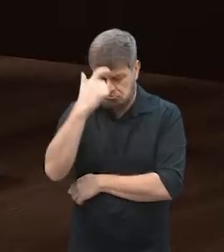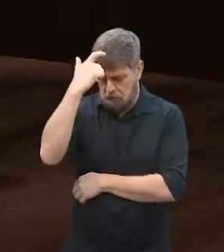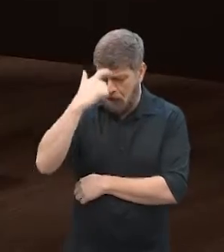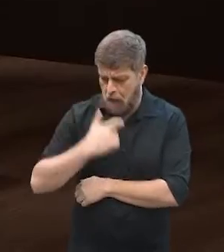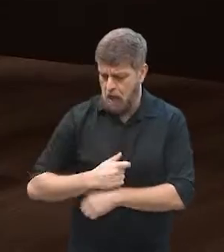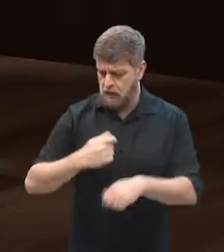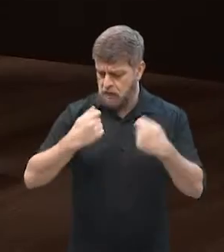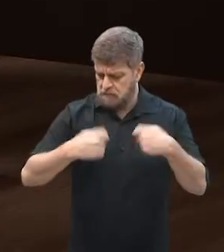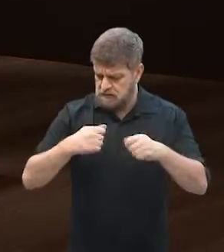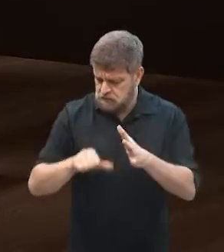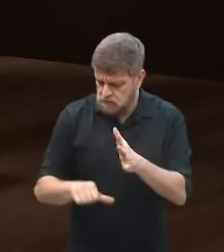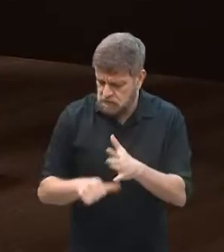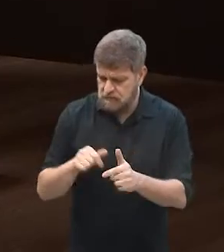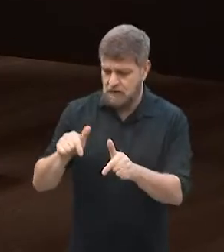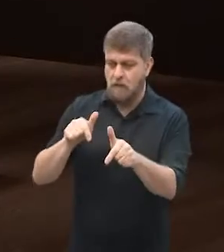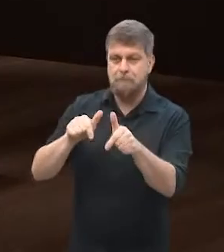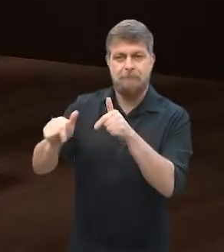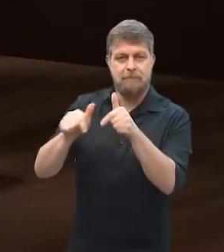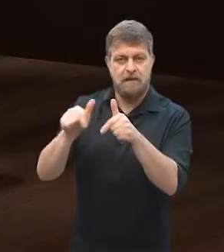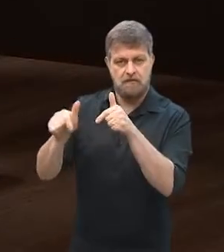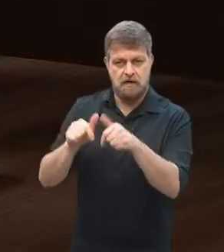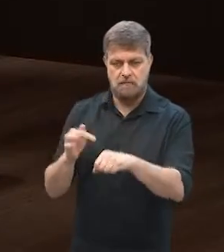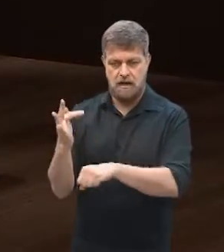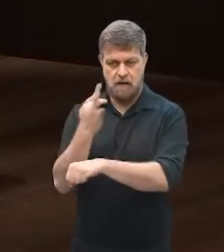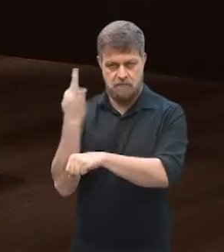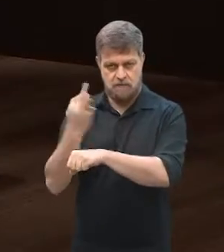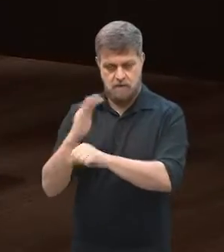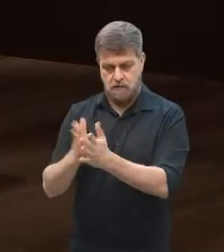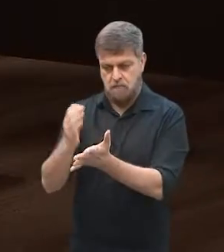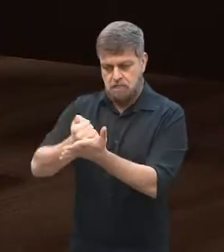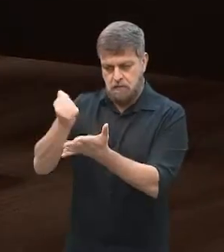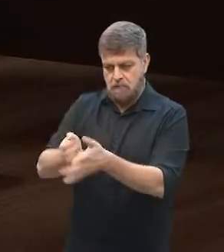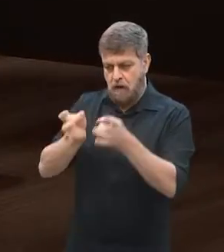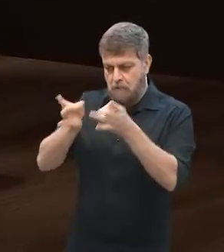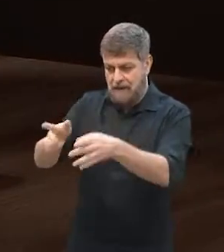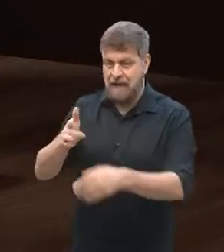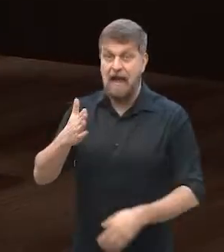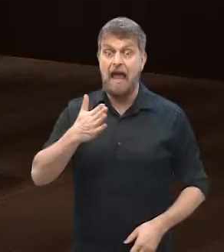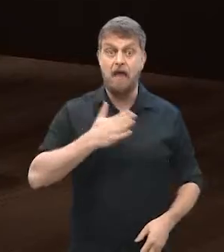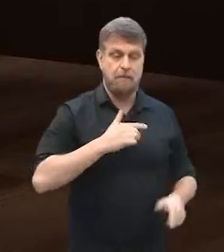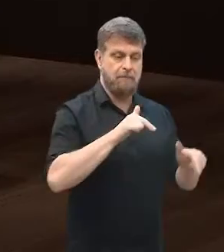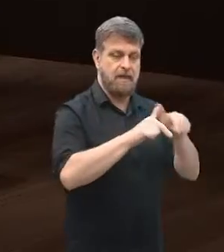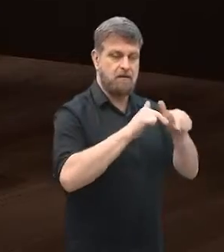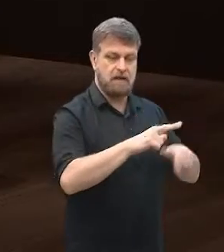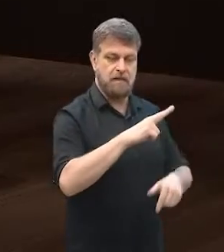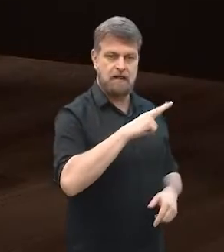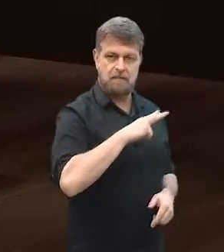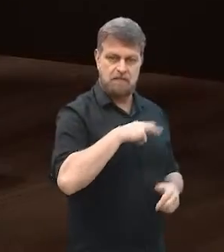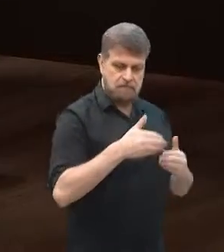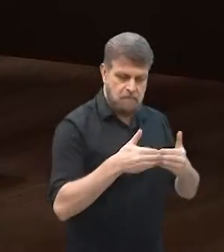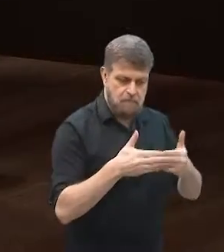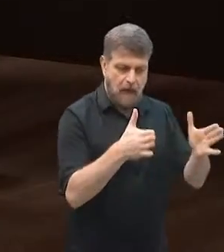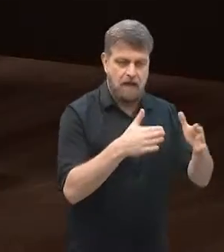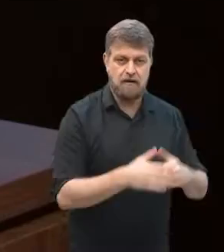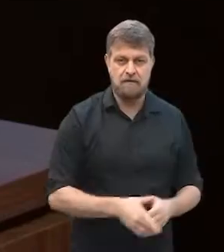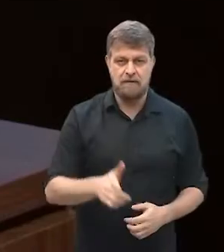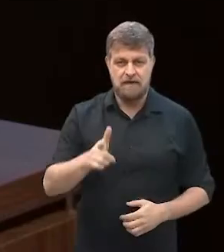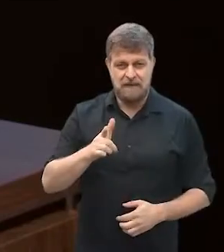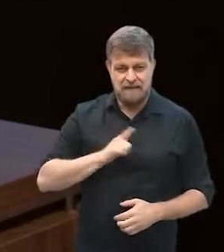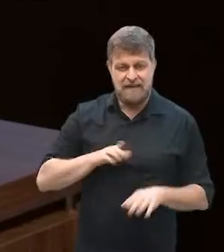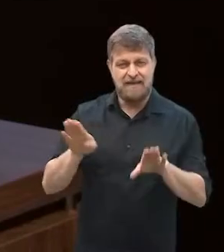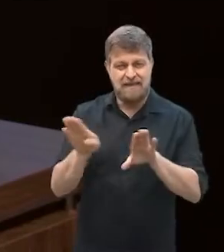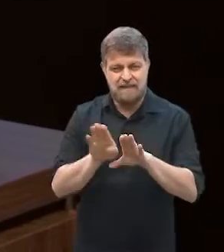preciso, então, primeiro sair do meu emprego formal para abrir o próprio negócio, outras, como o senhor mesmo mencionou, tem essas